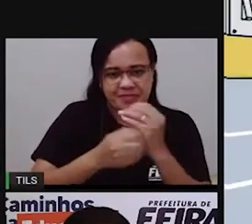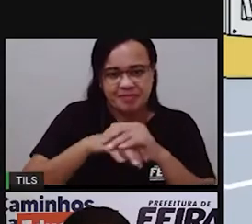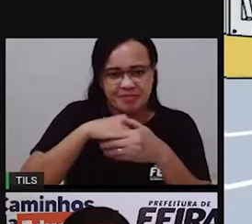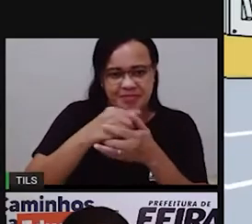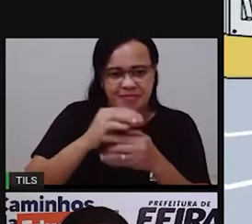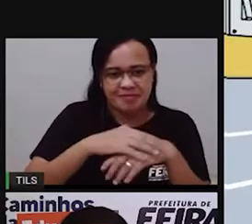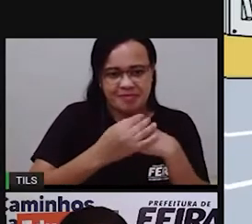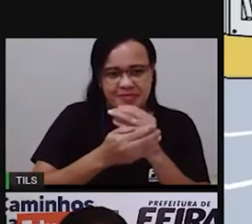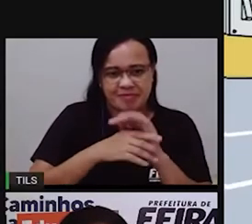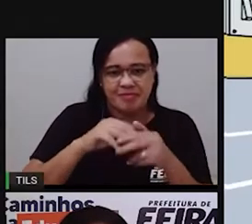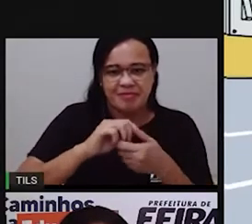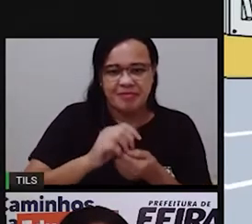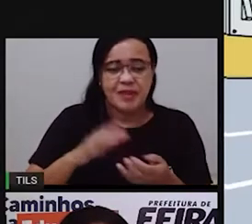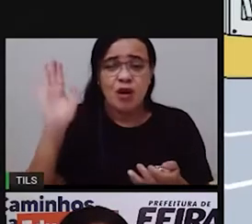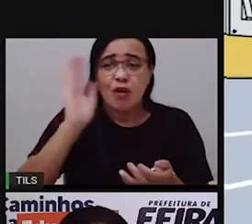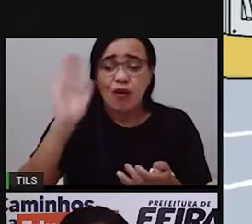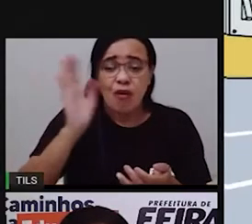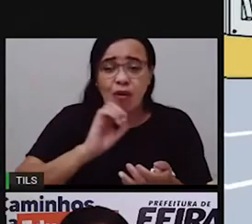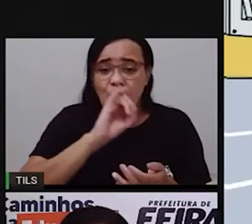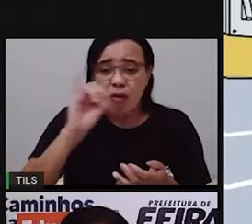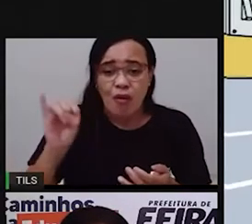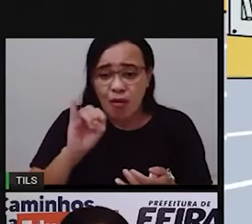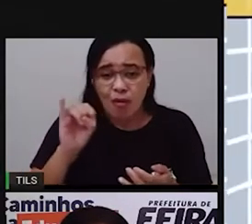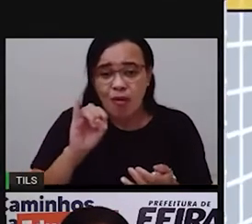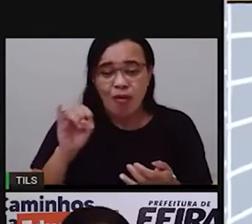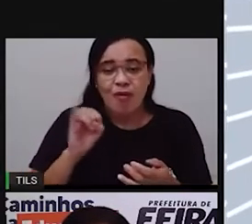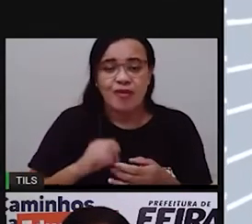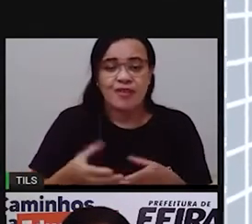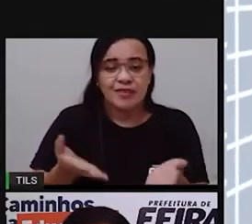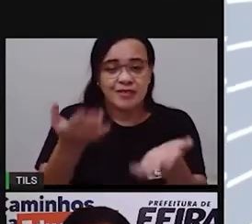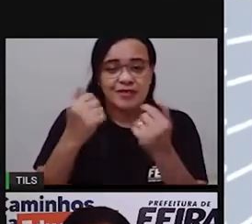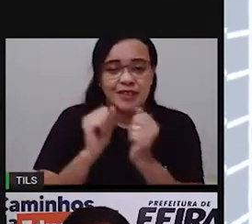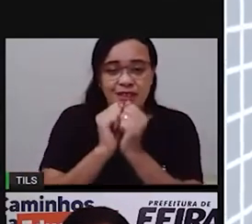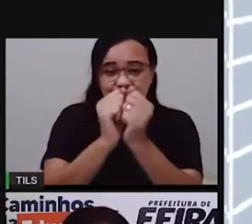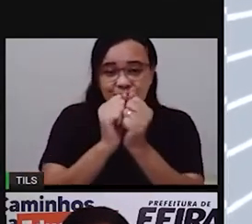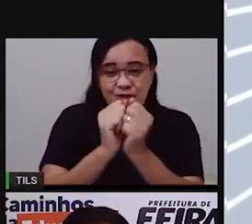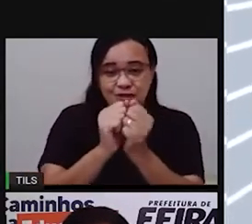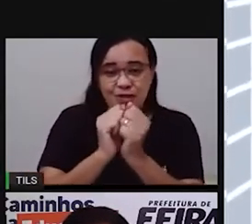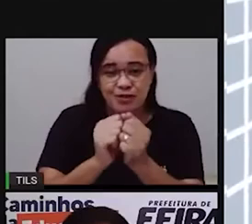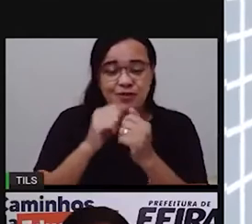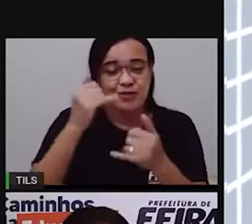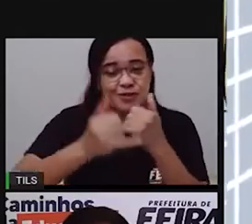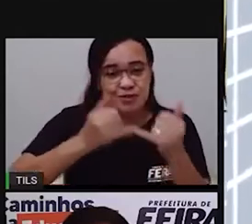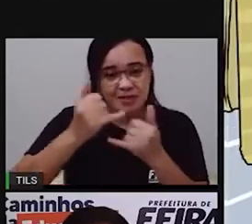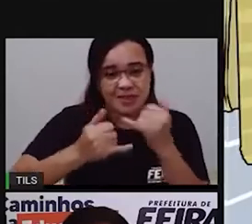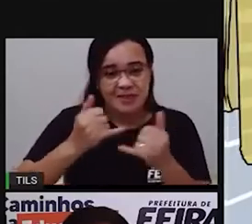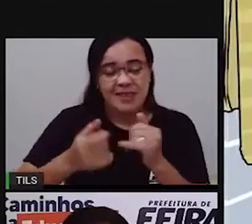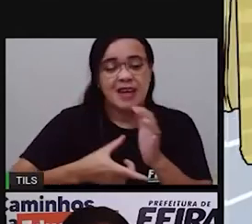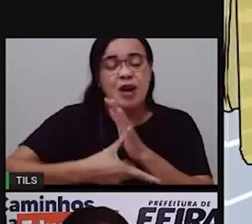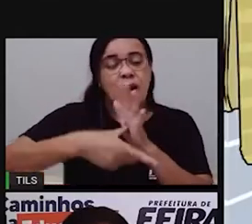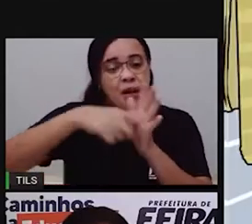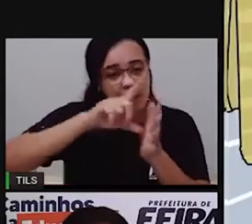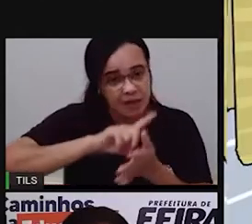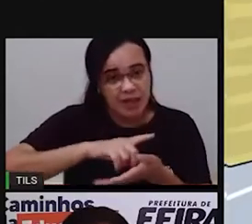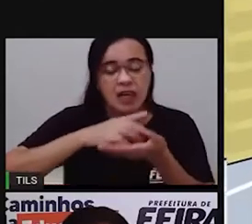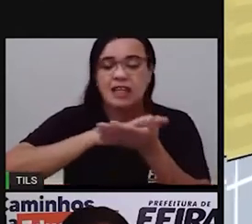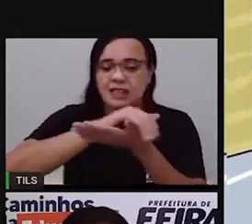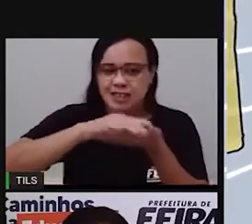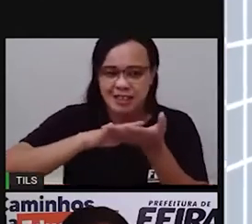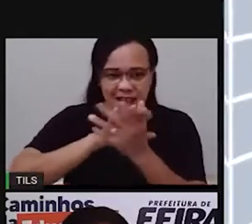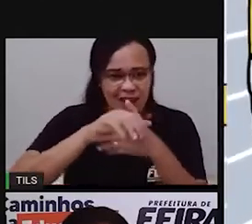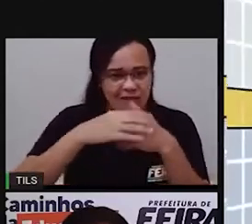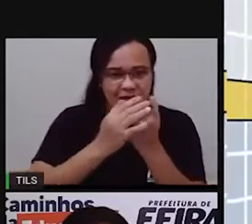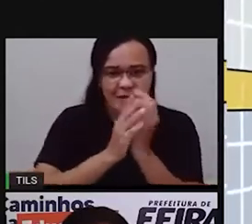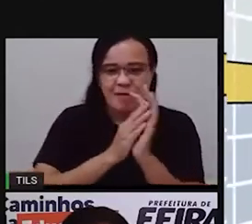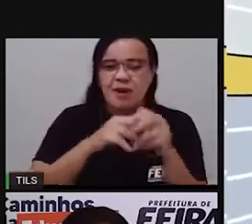Olá, Aninha! Chegamos para mais uma aventura! Boa menina, lavando as mãos antes da refeição. Mas minhas mãos estão limpas,